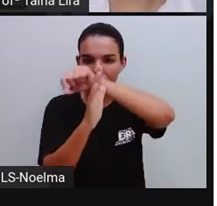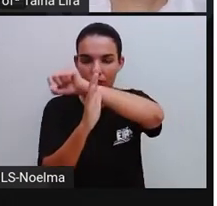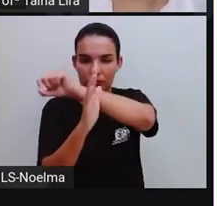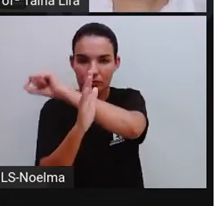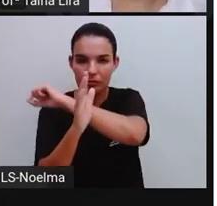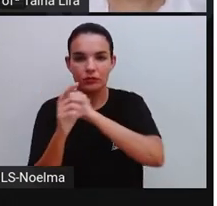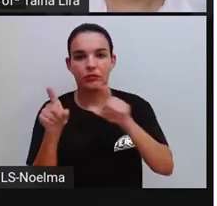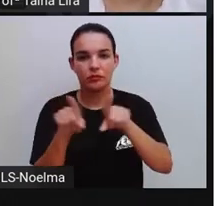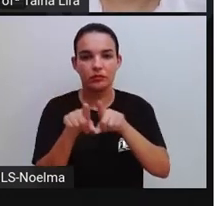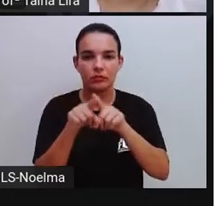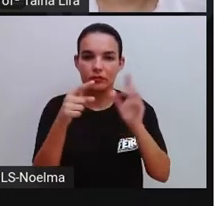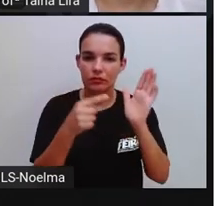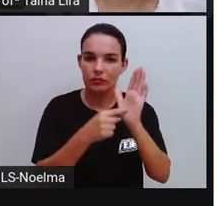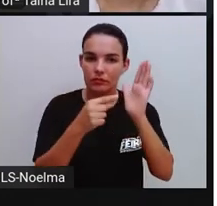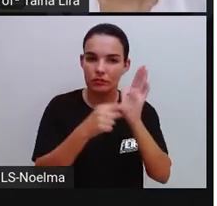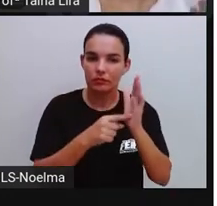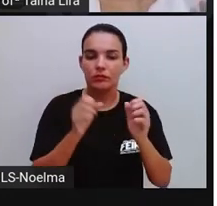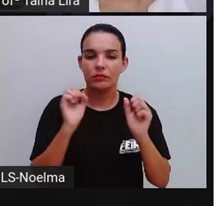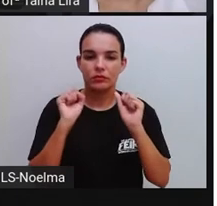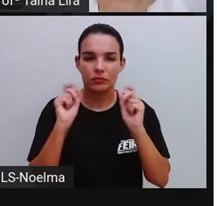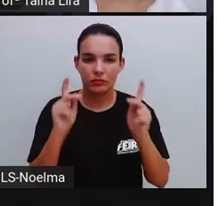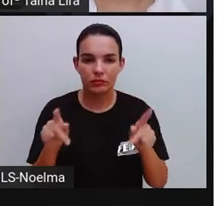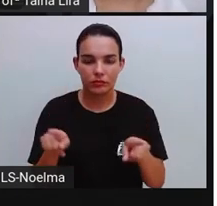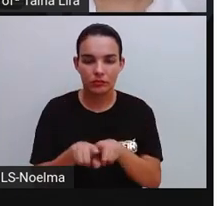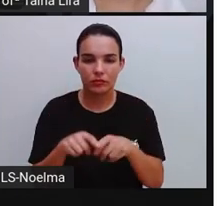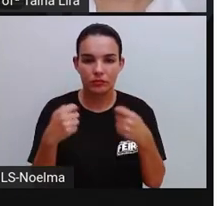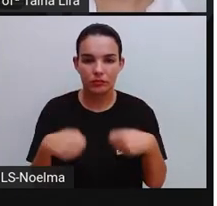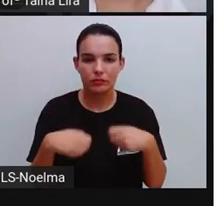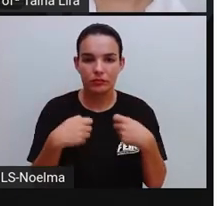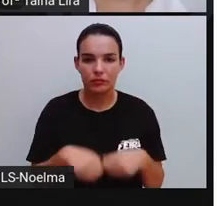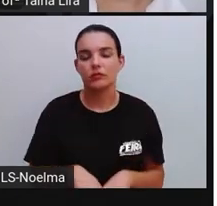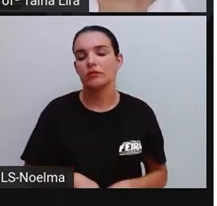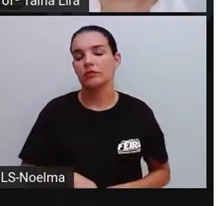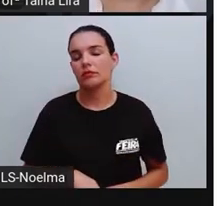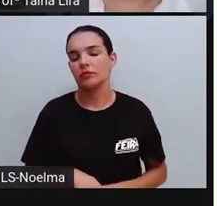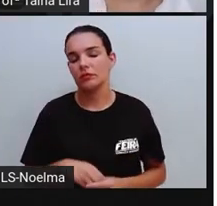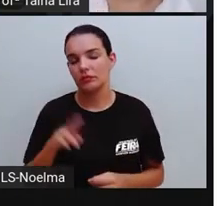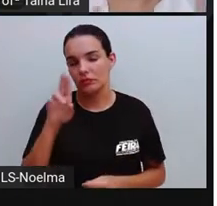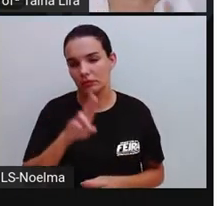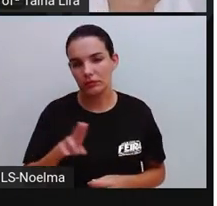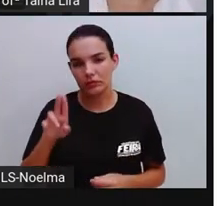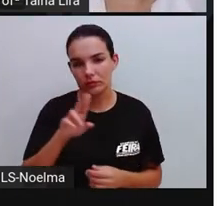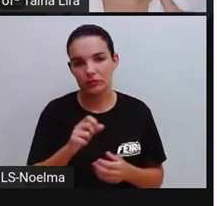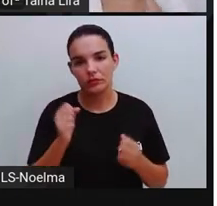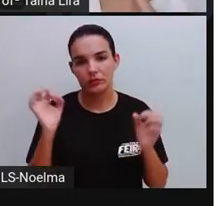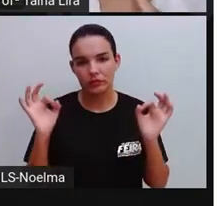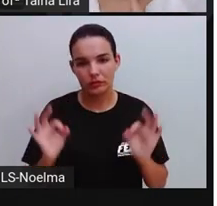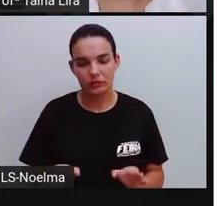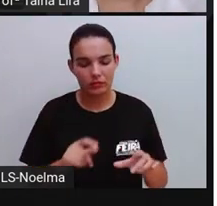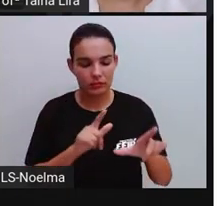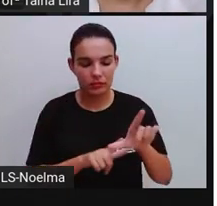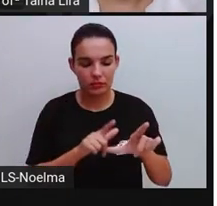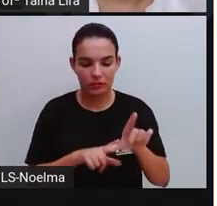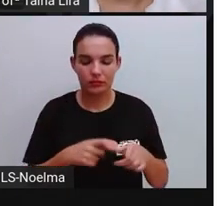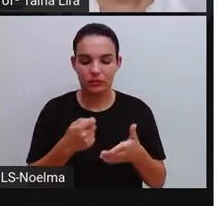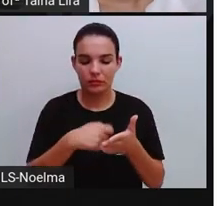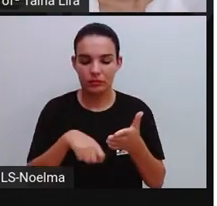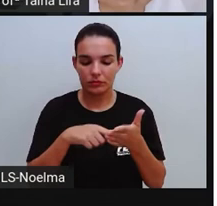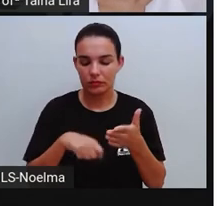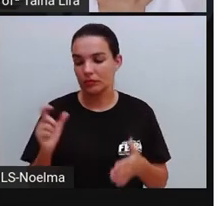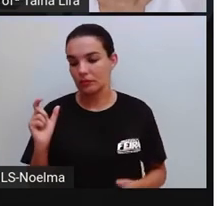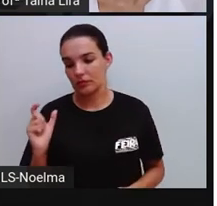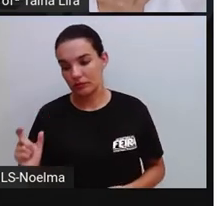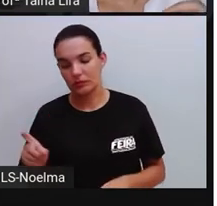isso aqui é importantíssimo, tá? A biografia e a autobiografia é um tipo de texto que a gente precisa dar o espaço da margem,